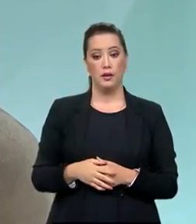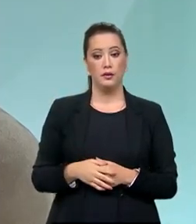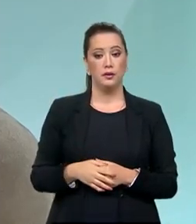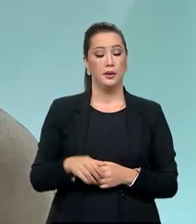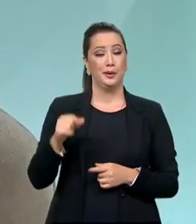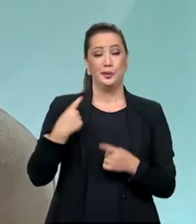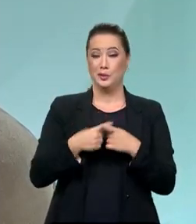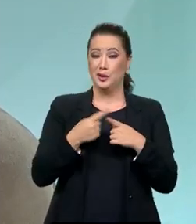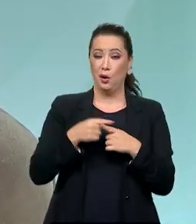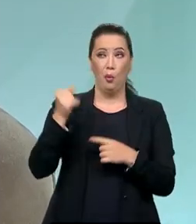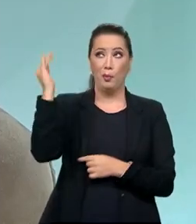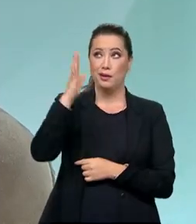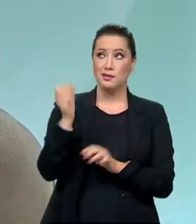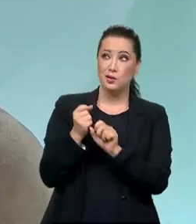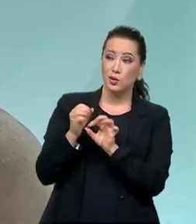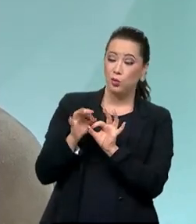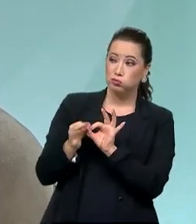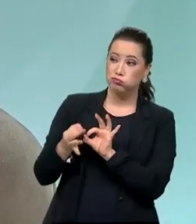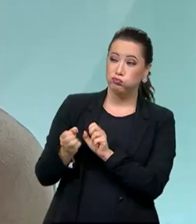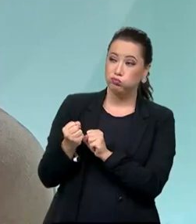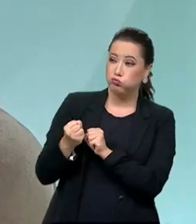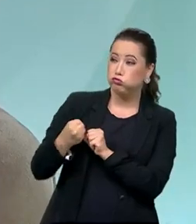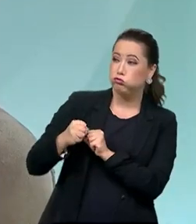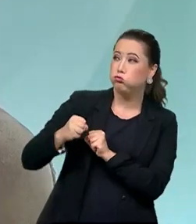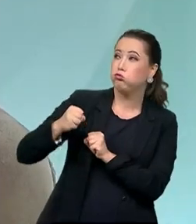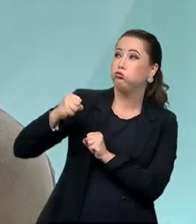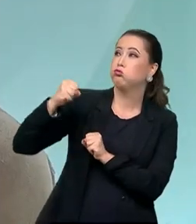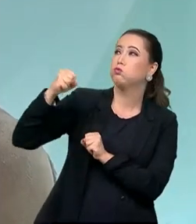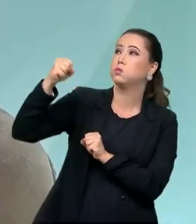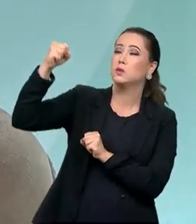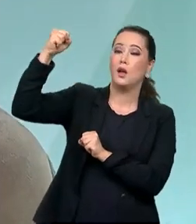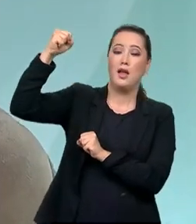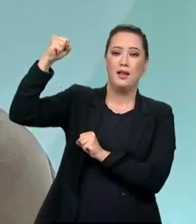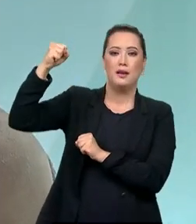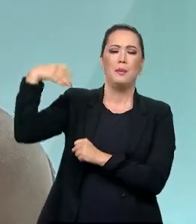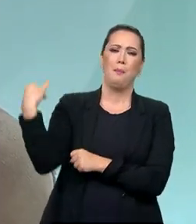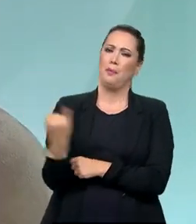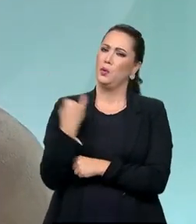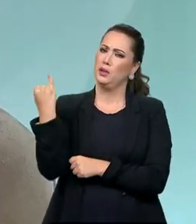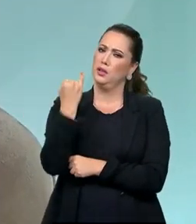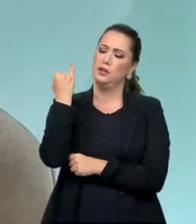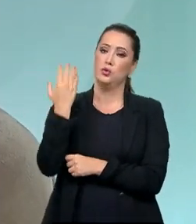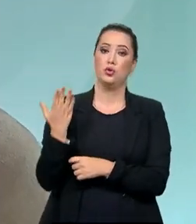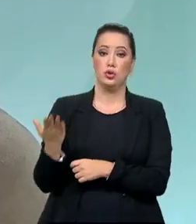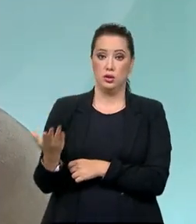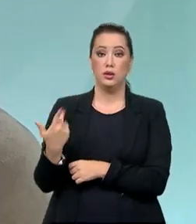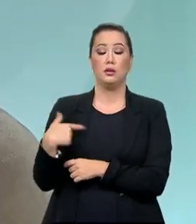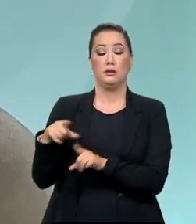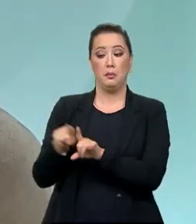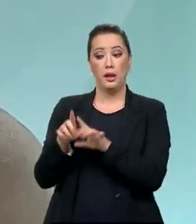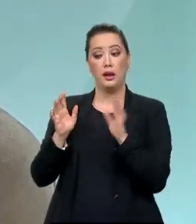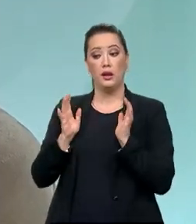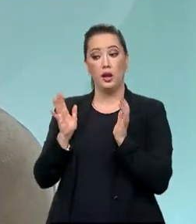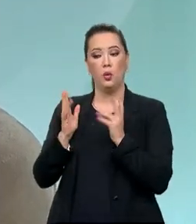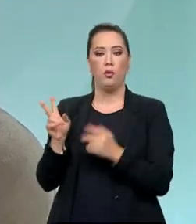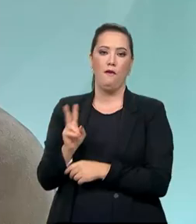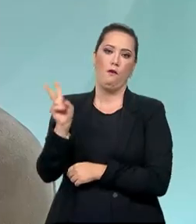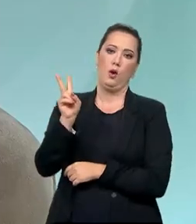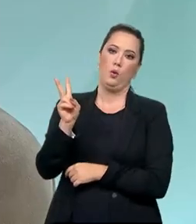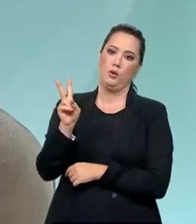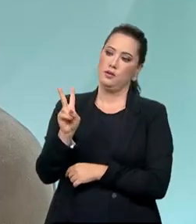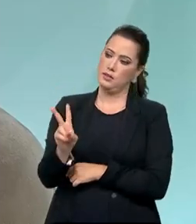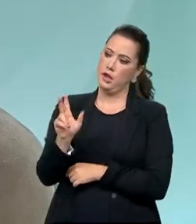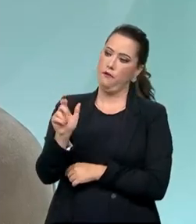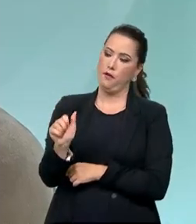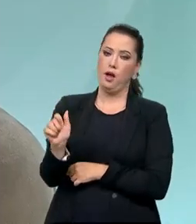país de dimensão continental que tem um papel, de fato, em valores hoje, principalmente em relação à família e se tem pedido,